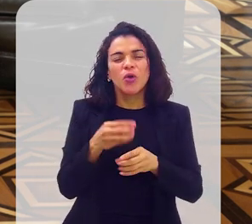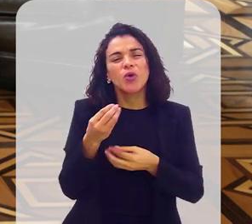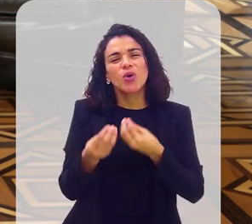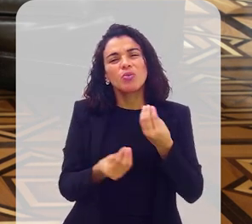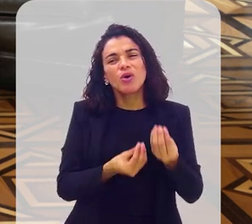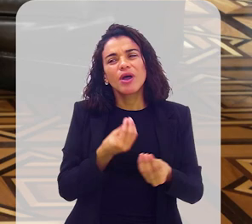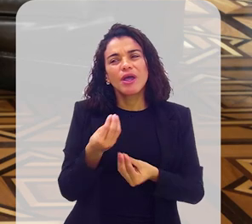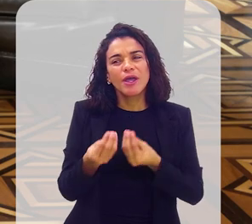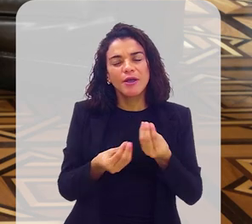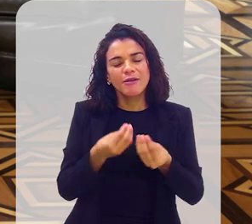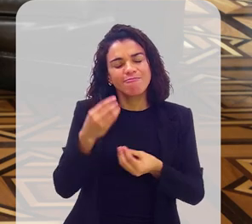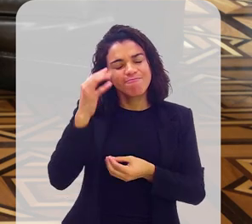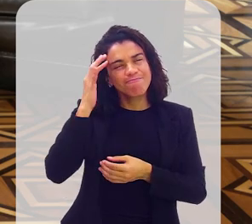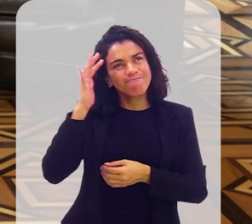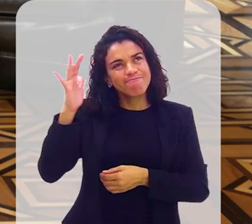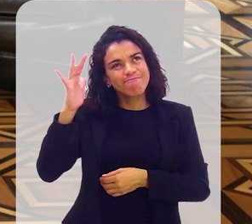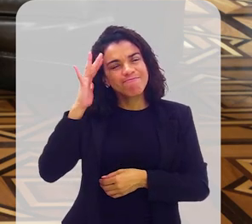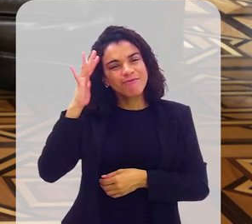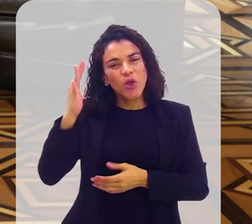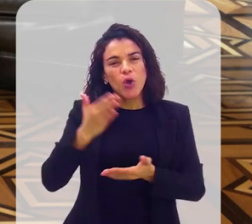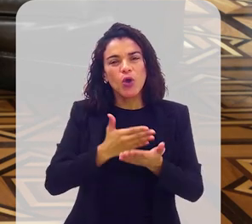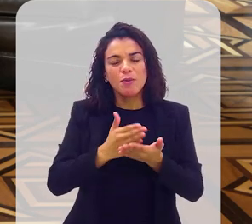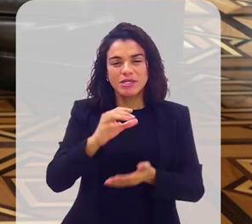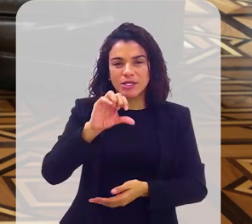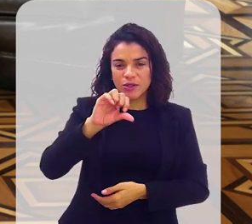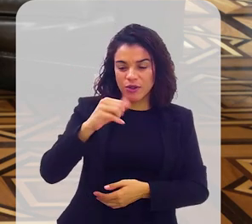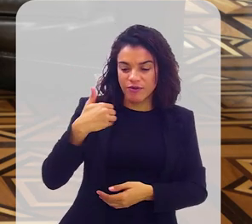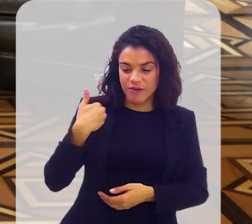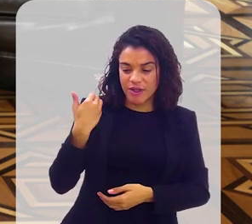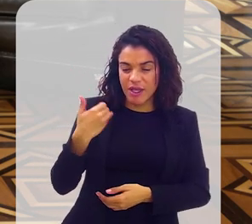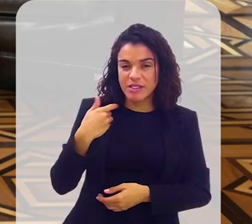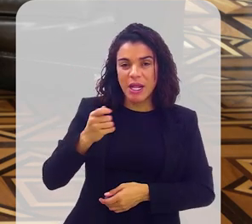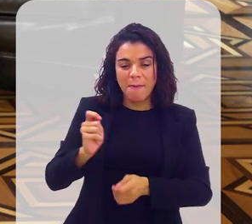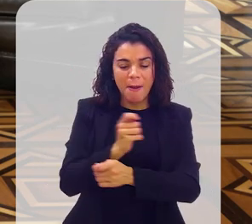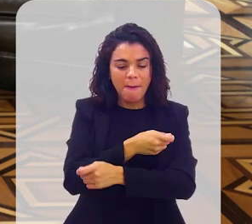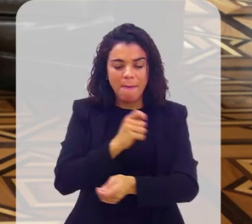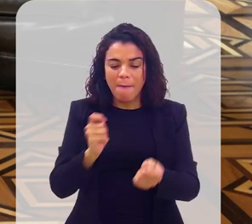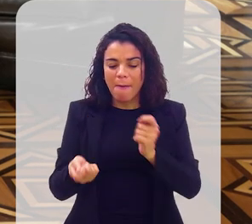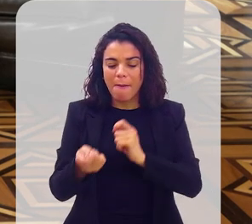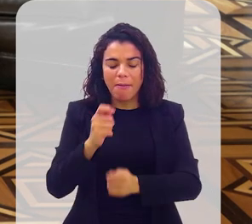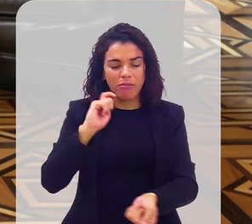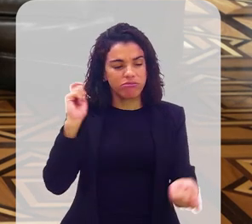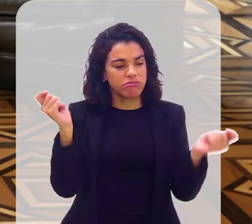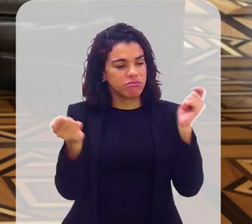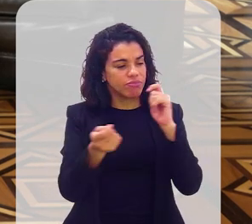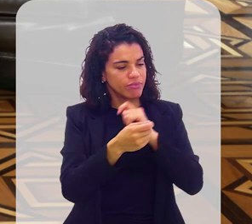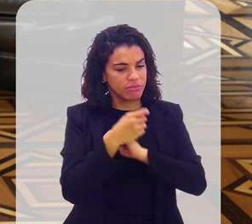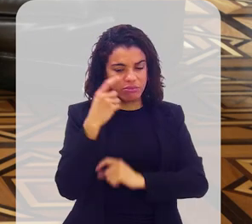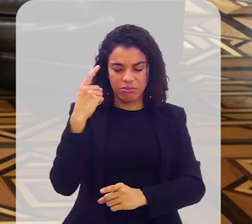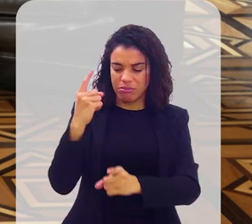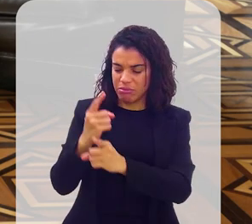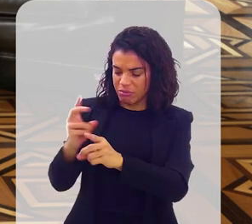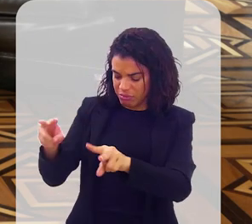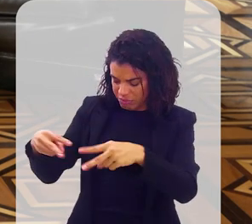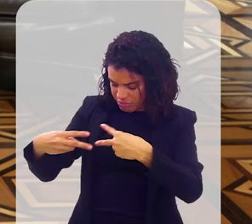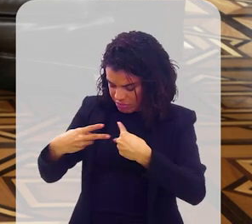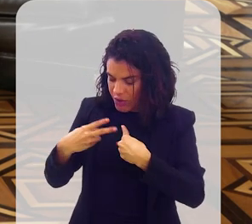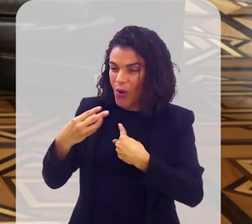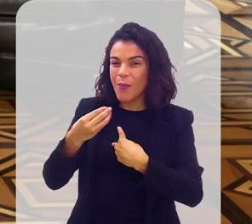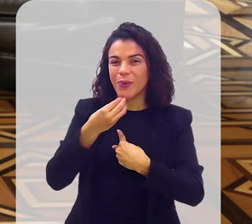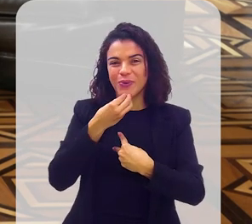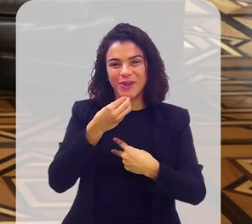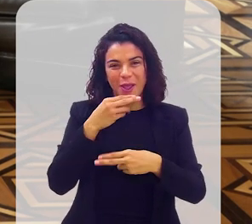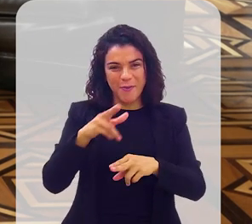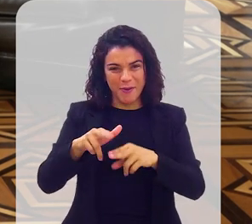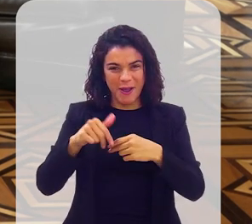é que passa na sua cabeça? Começa com nove anos, era uma batera, de batera se descobre com a oportunidade que o